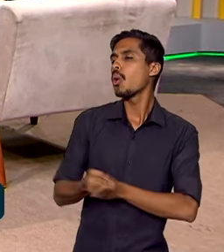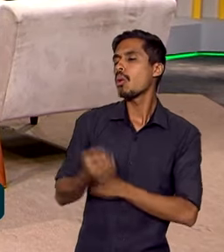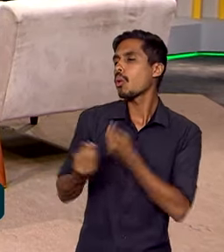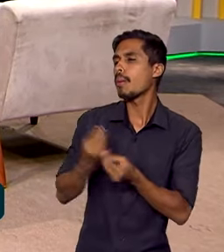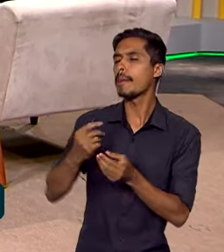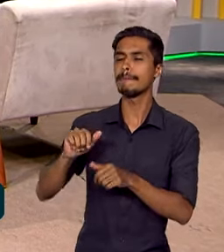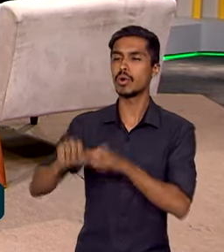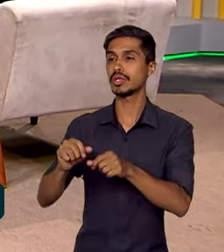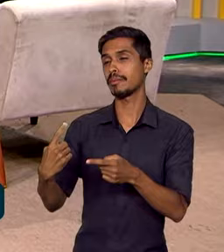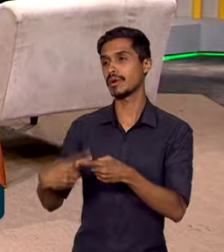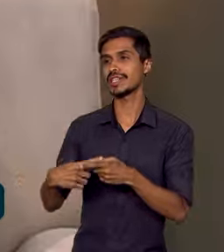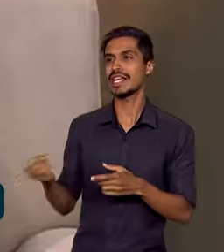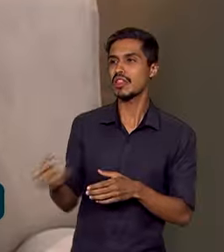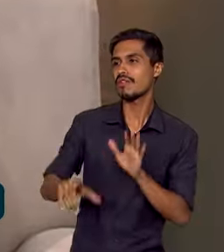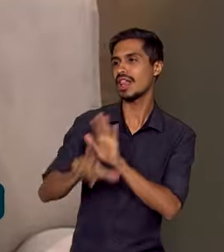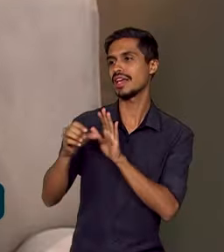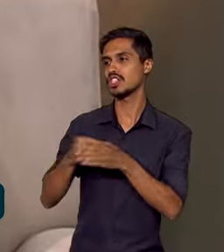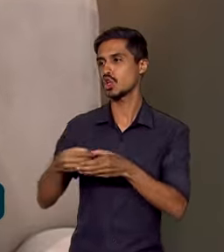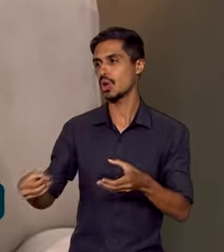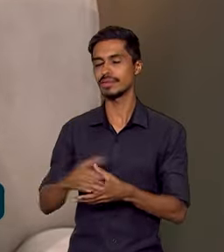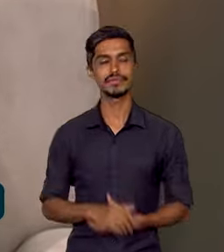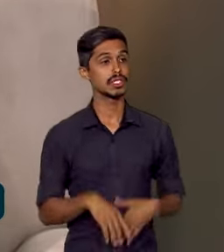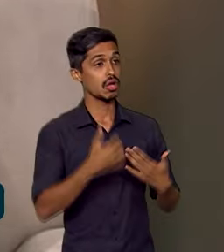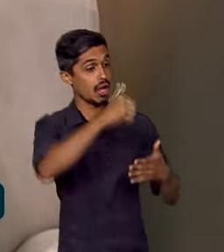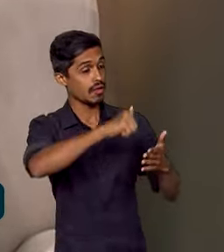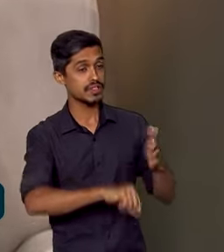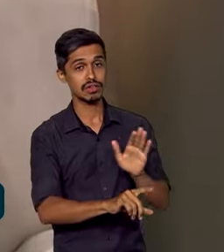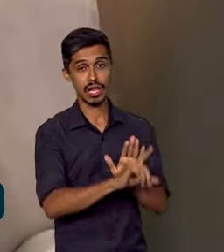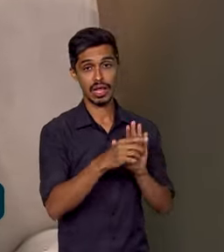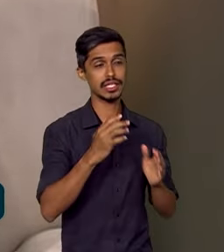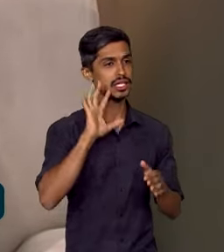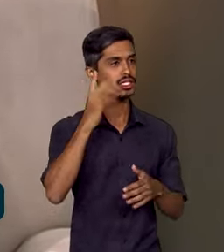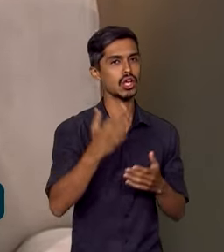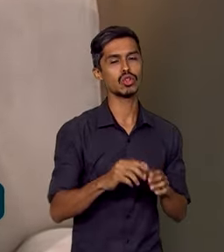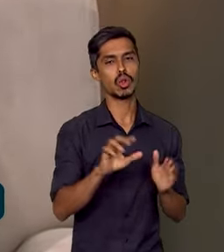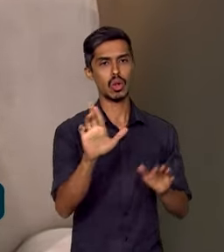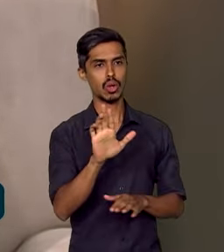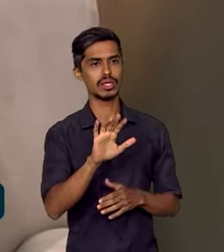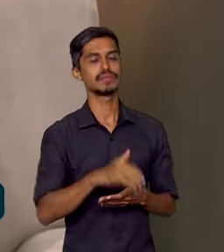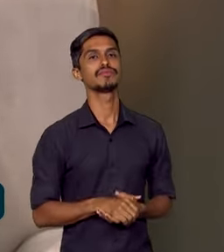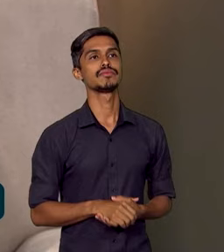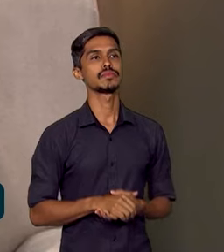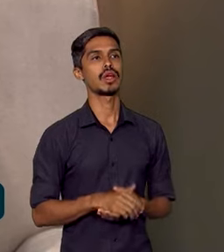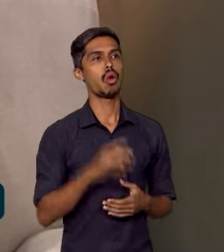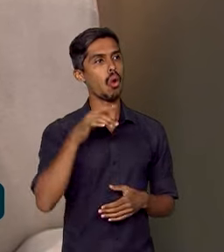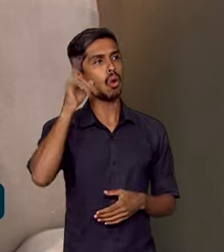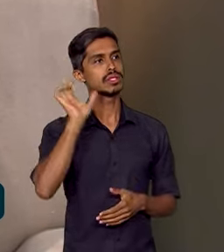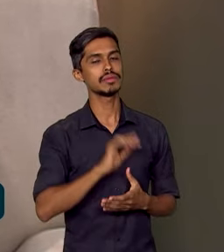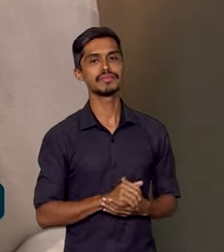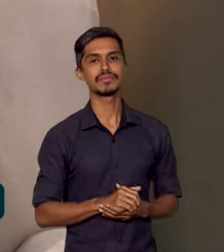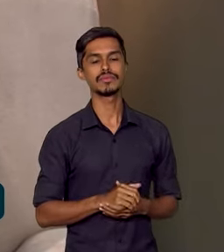atualização da Lei de Cotas? Olha, a revisão da lei, que foi sancionada pelo presidente Lula ontem,